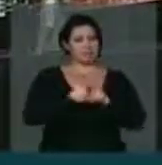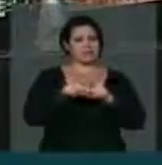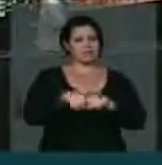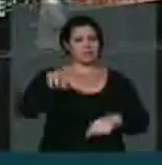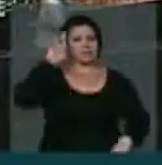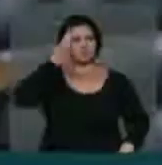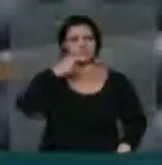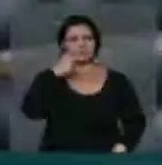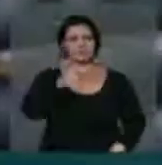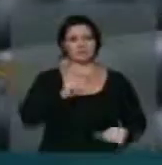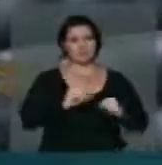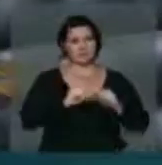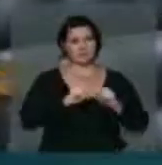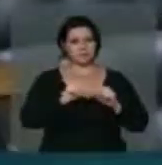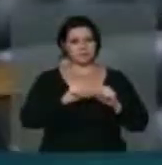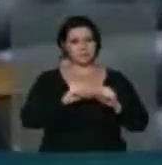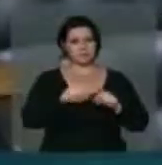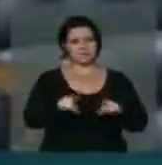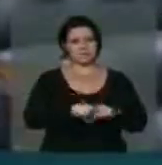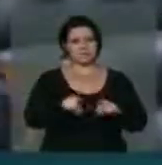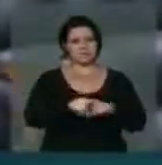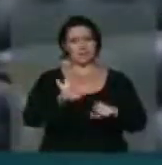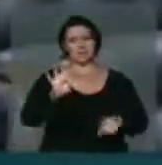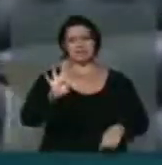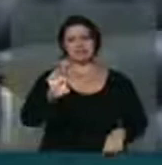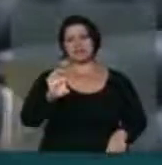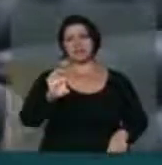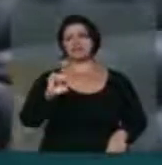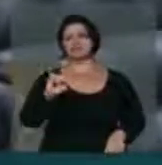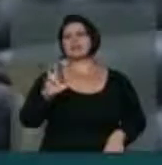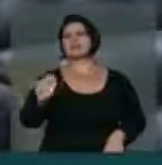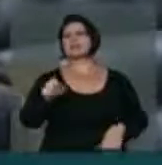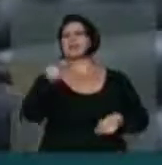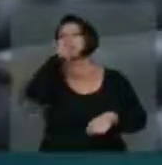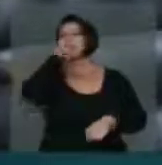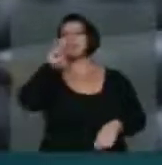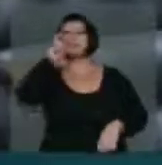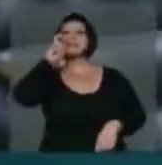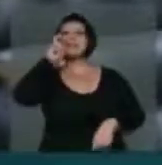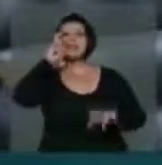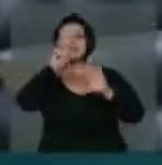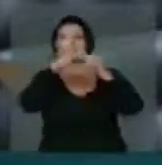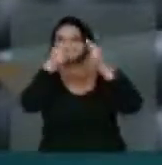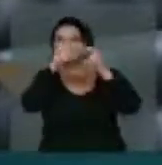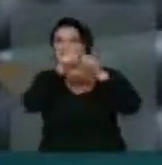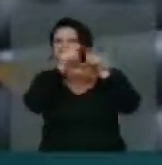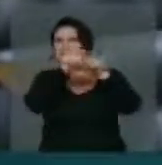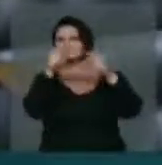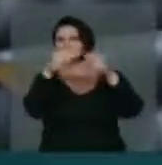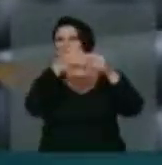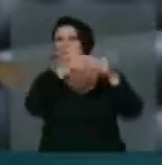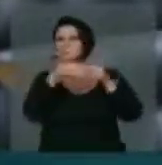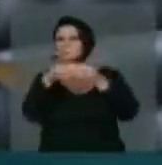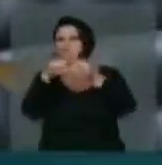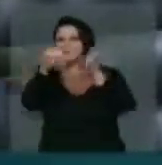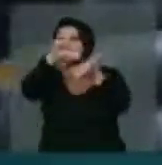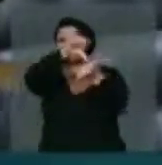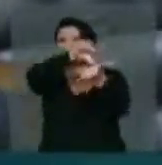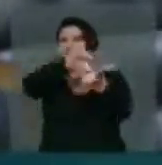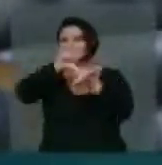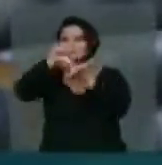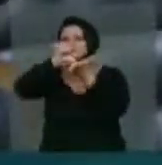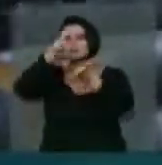Vossa Excelência fez, lá na Teia em Natal, a capilaridade desses pontos de cultura,